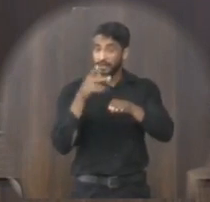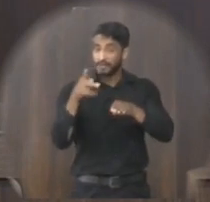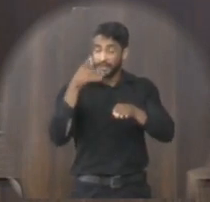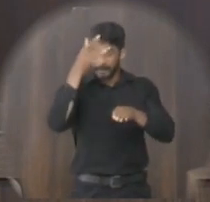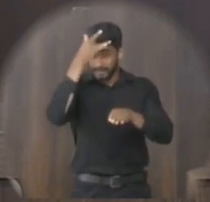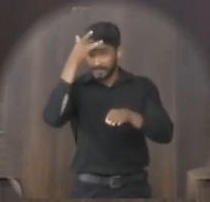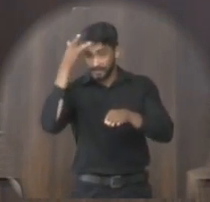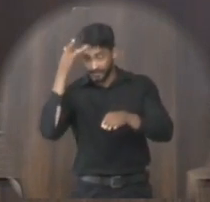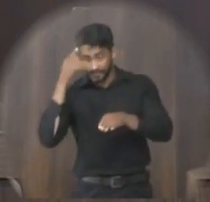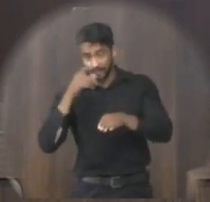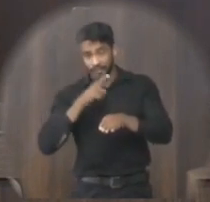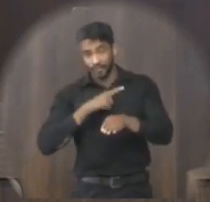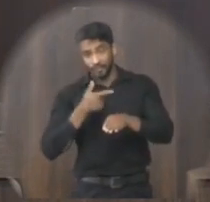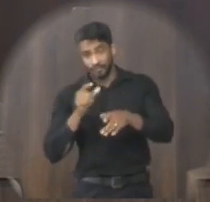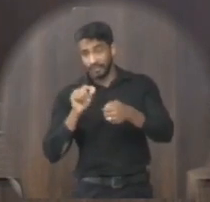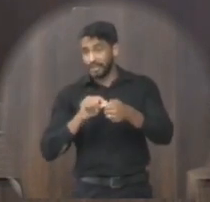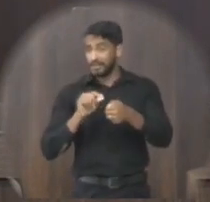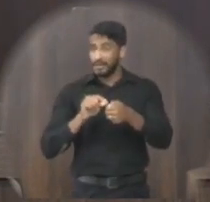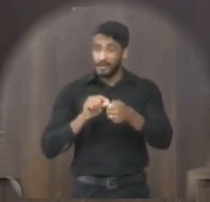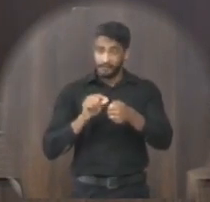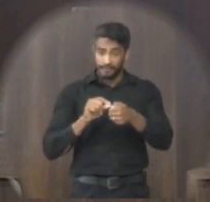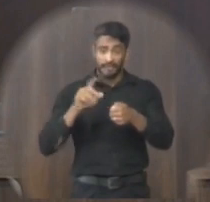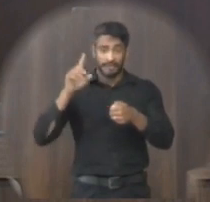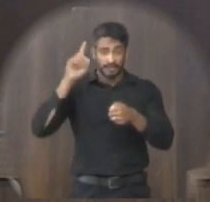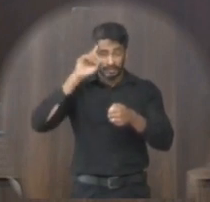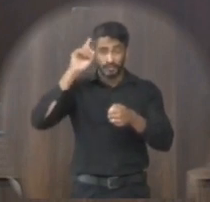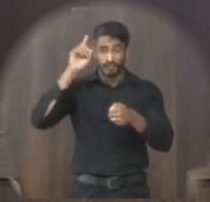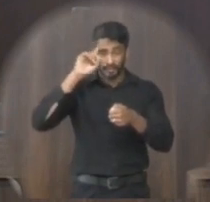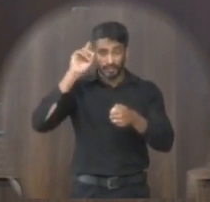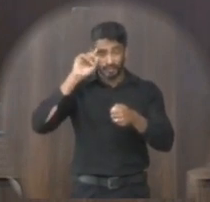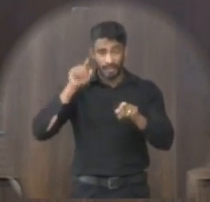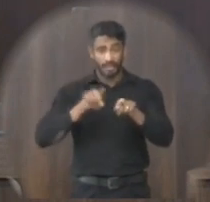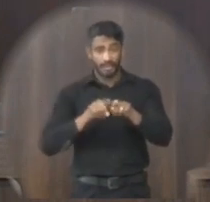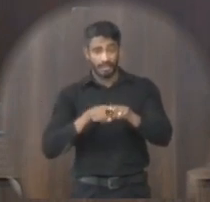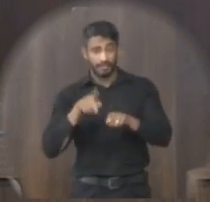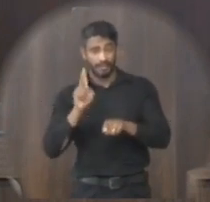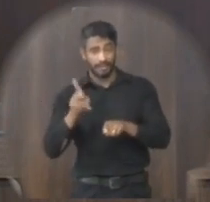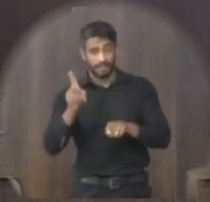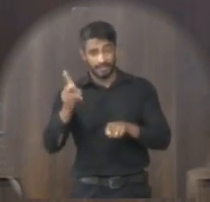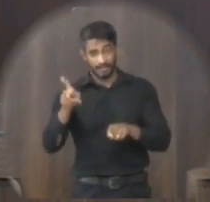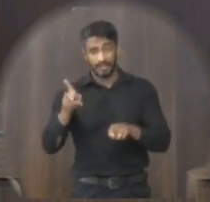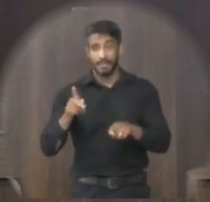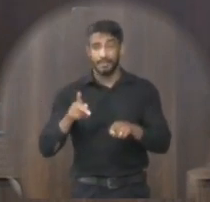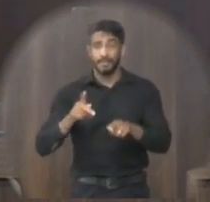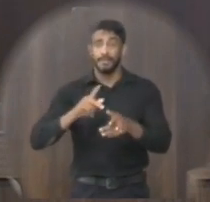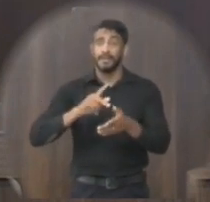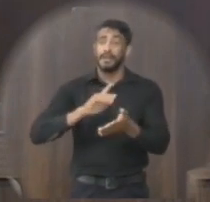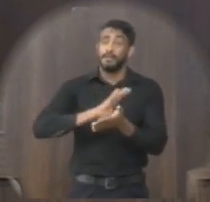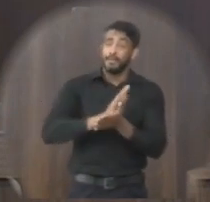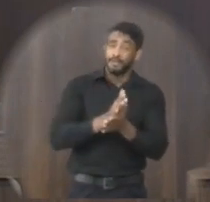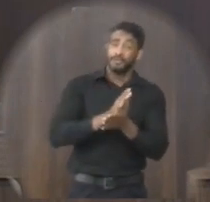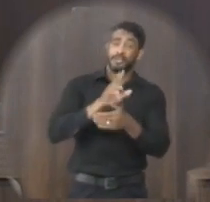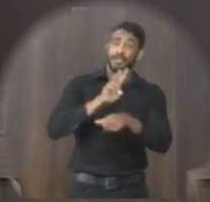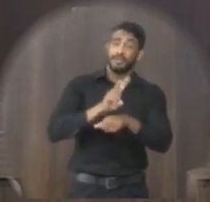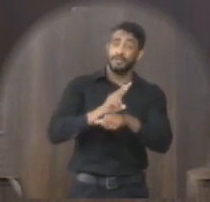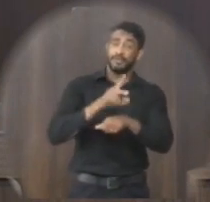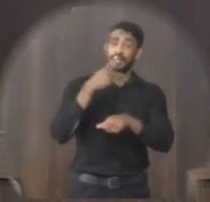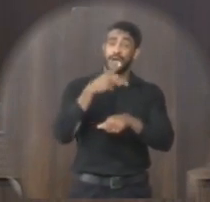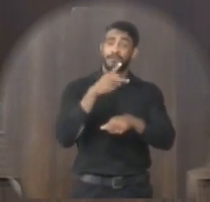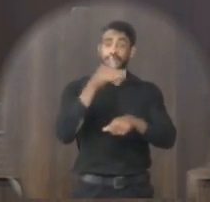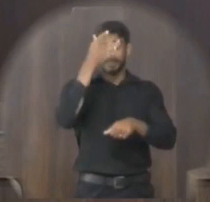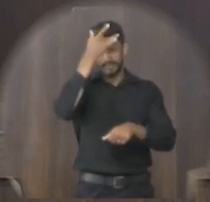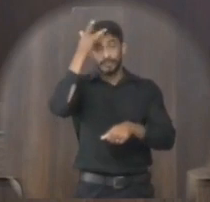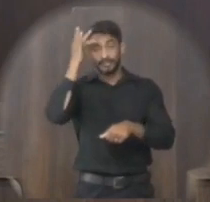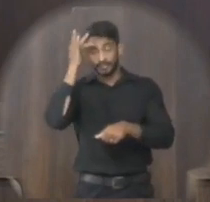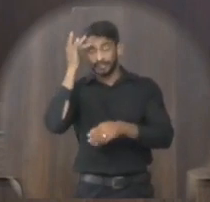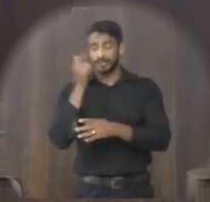oncológicos não é efetuado com rotina e muito menos com a frequência necessária prejudicando assim o tratamento da enfermidade dos